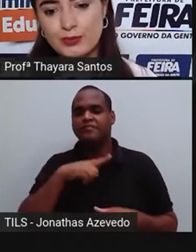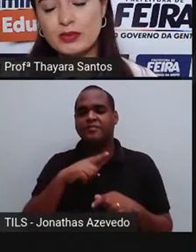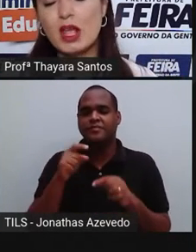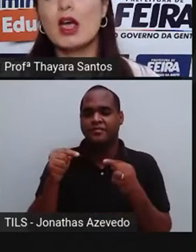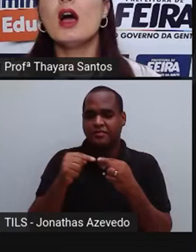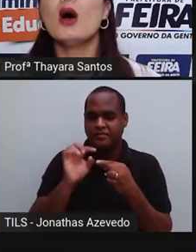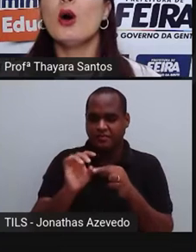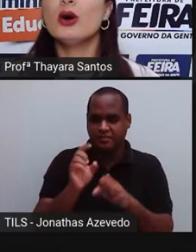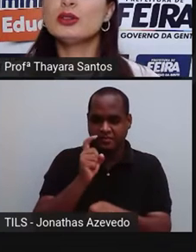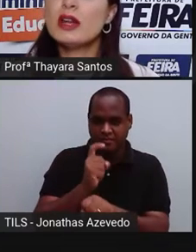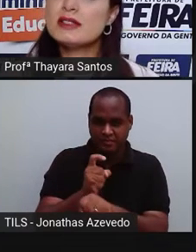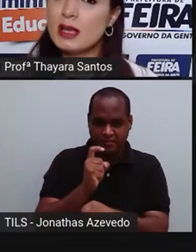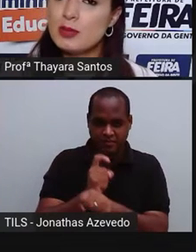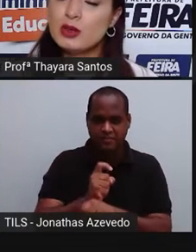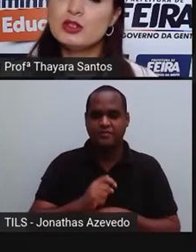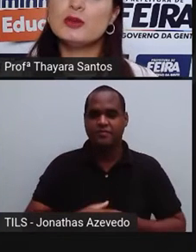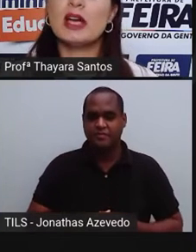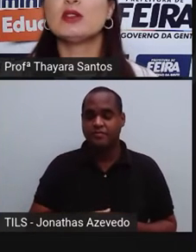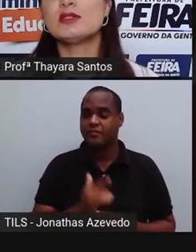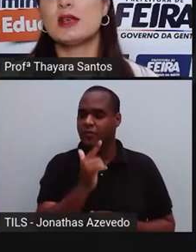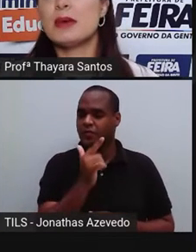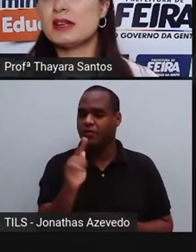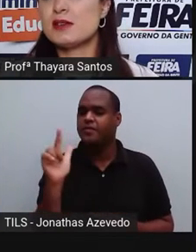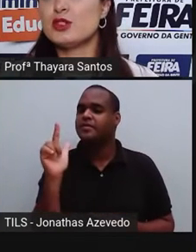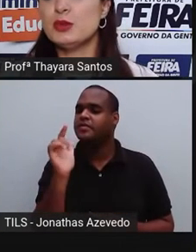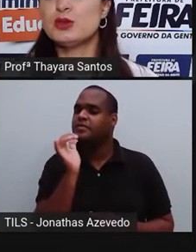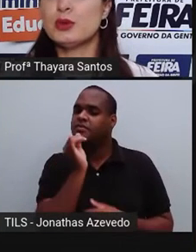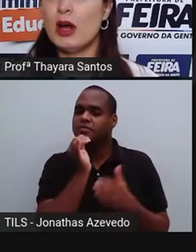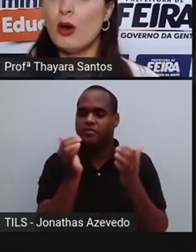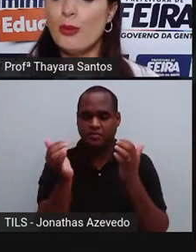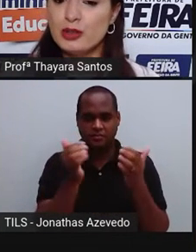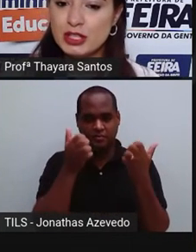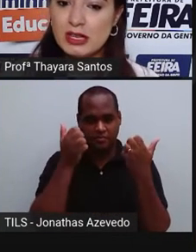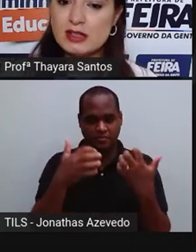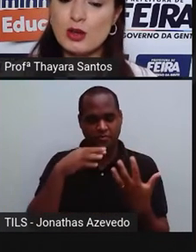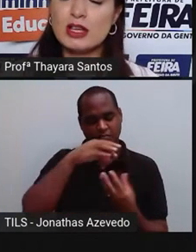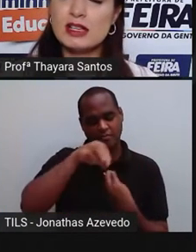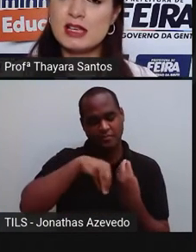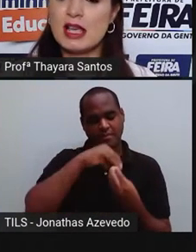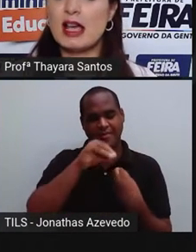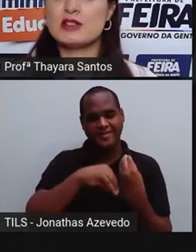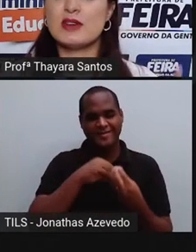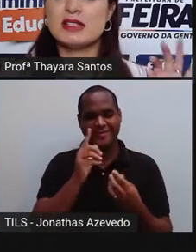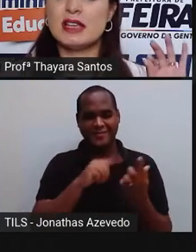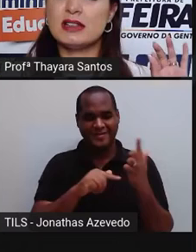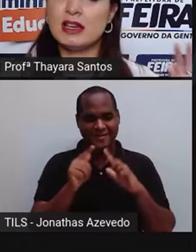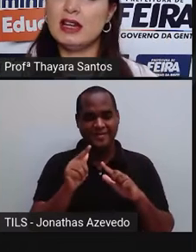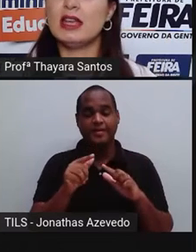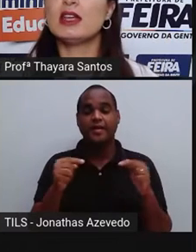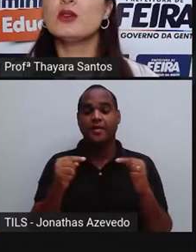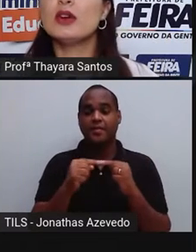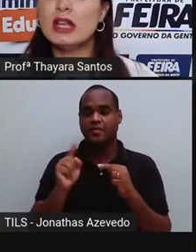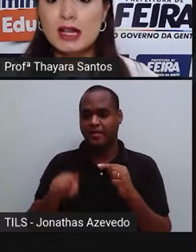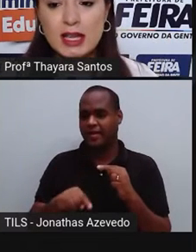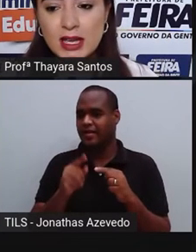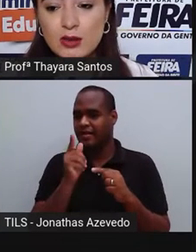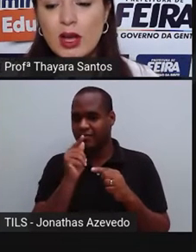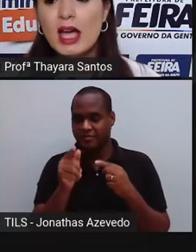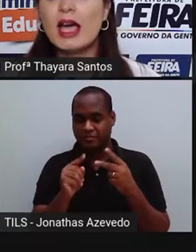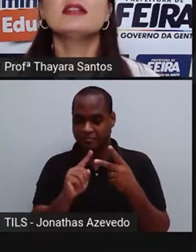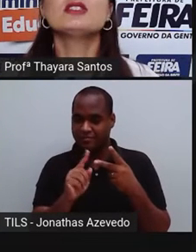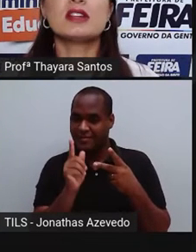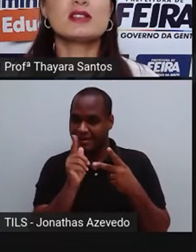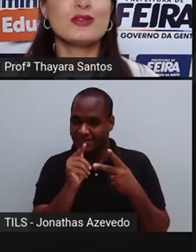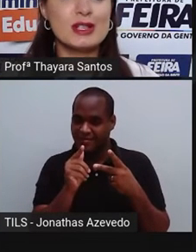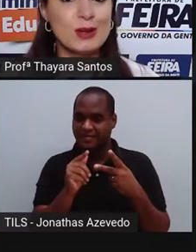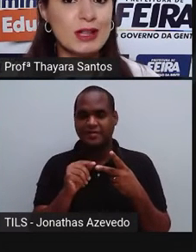sólido. Outro exemplo de método de separação de mistura homogênea, só que nesse caso vai ser entre líquido e líquido,